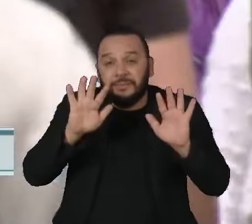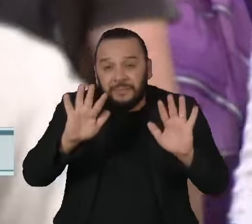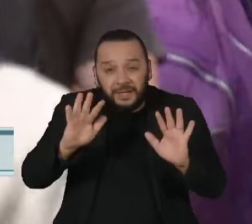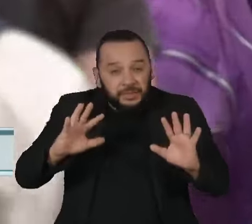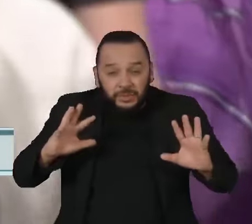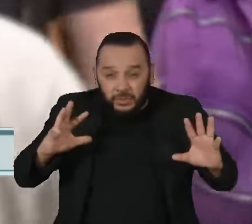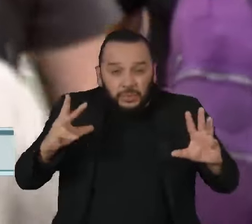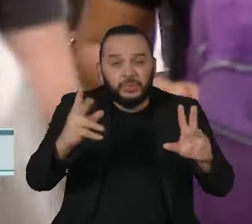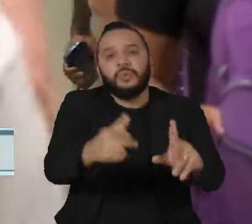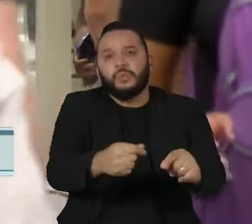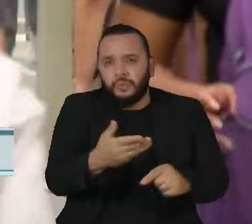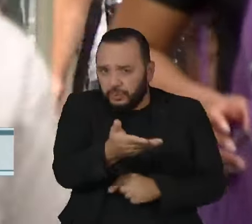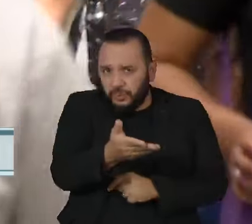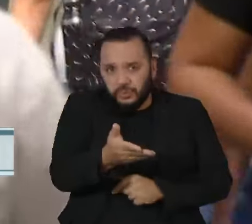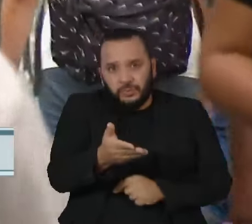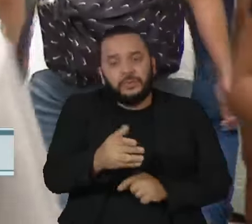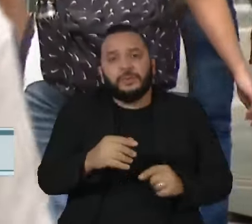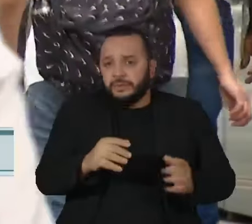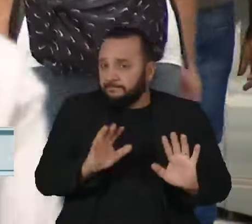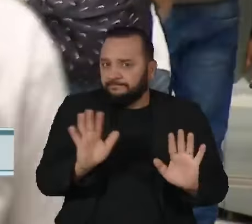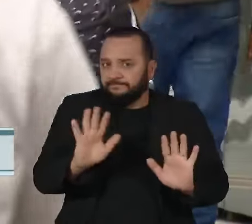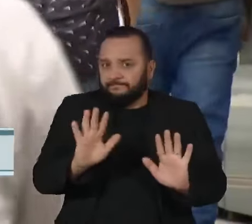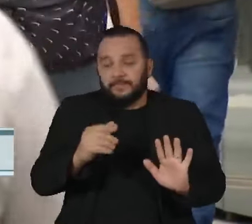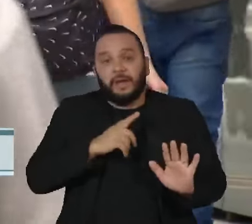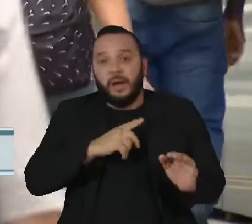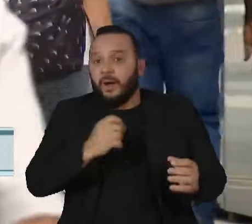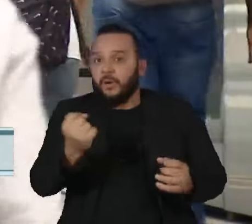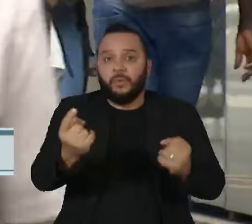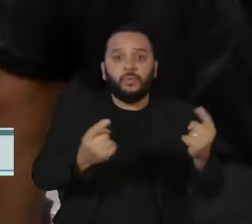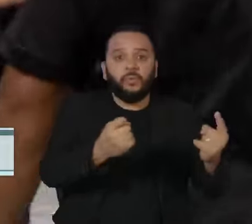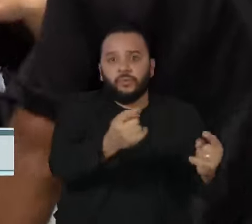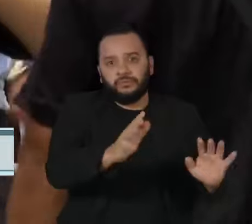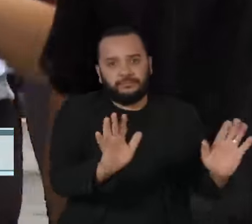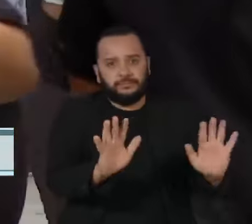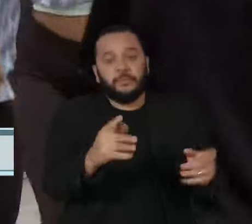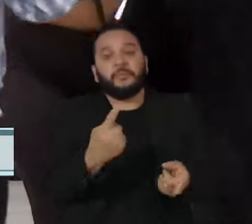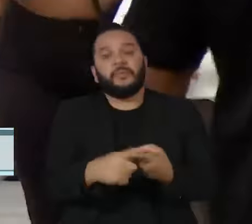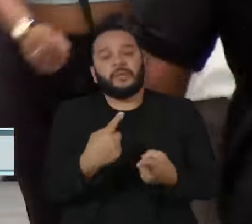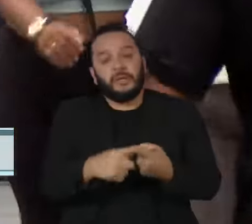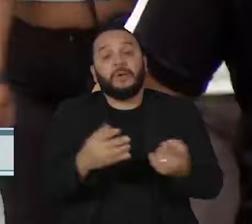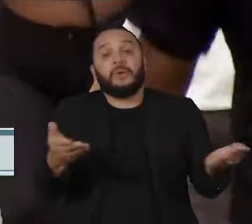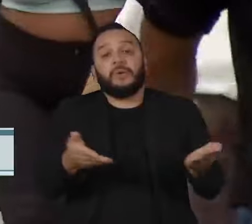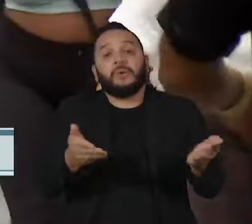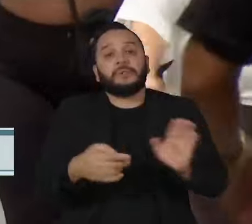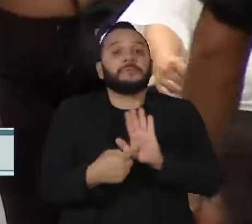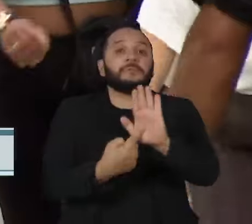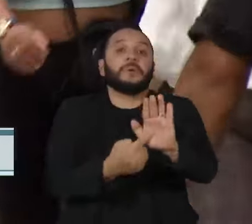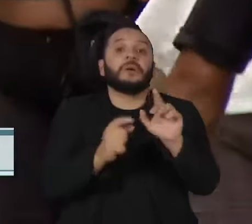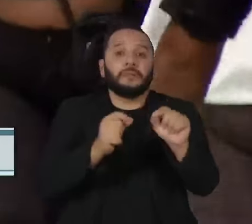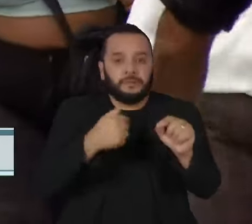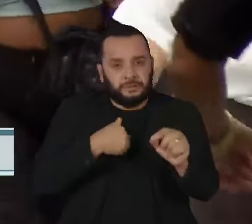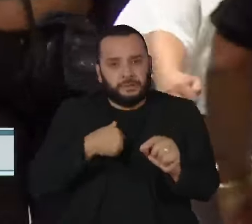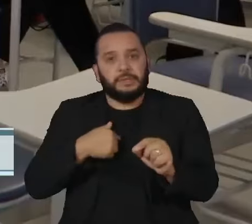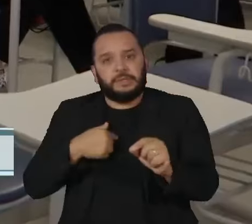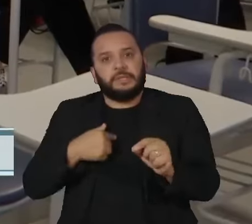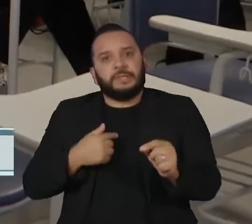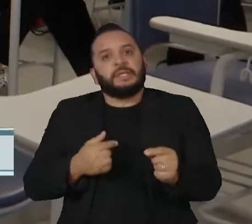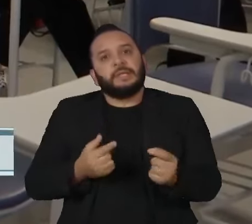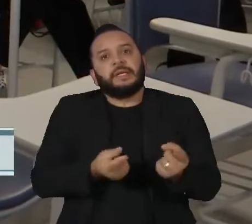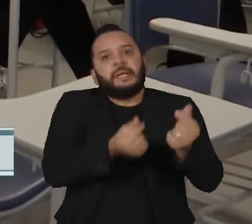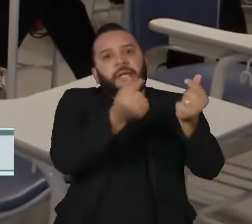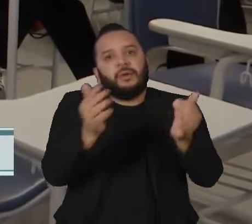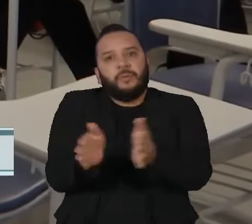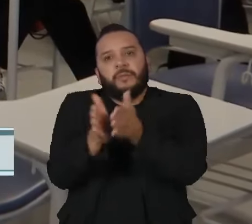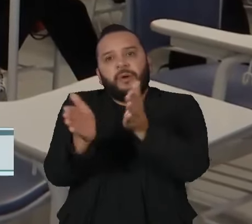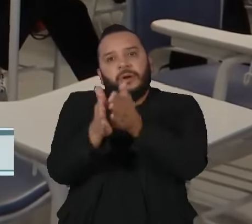beneficiar, levando em conta o cenário atual, que mostra uma relação direta entre a desigualdade social